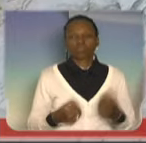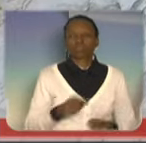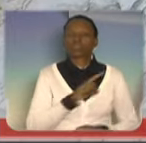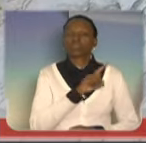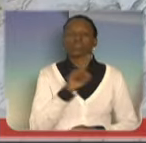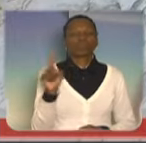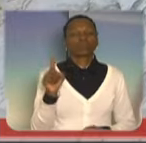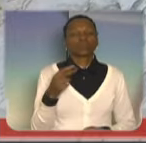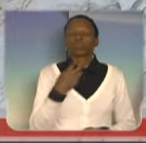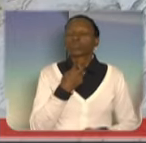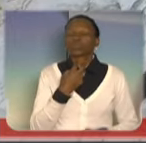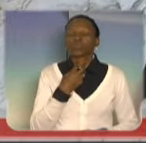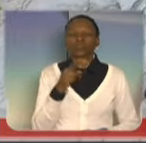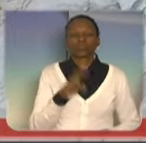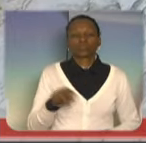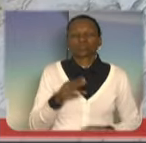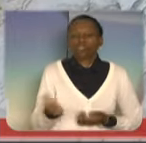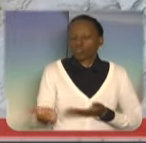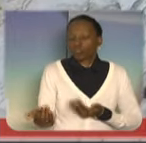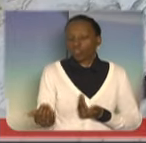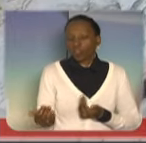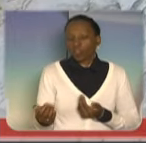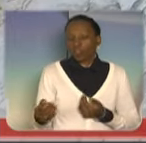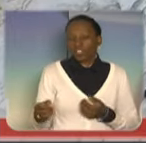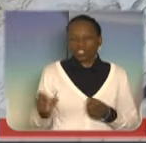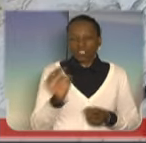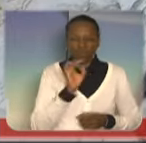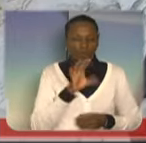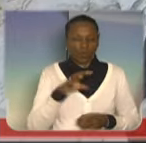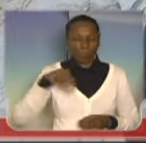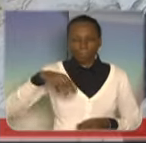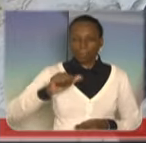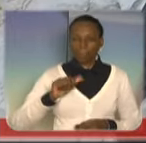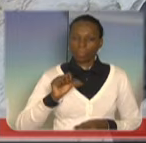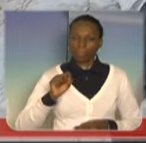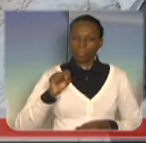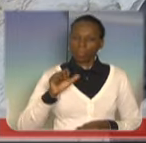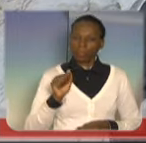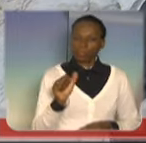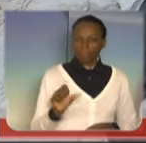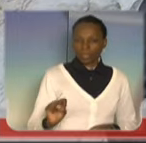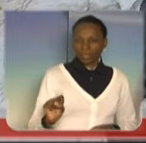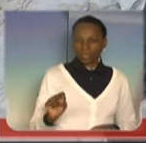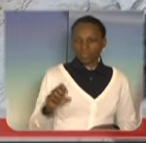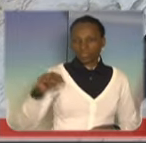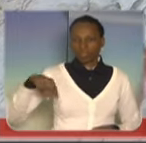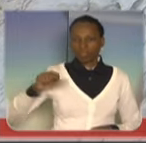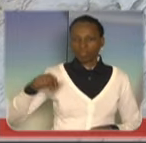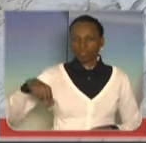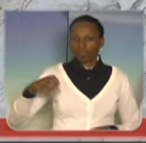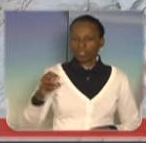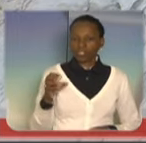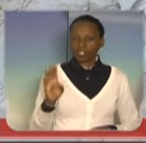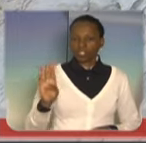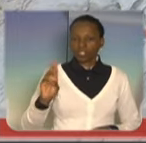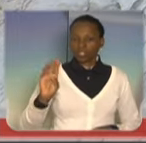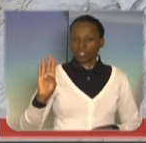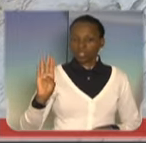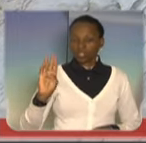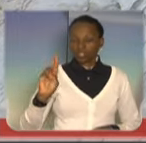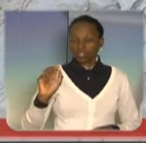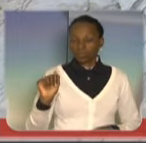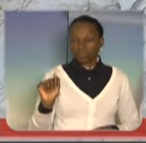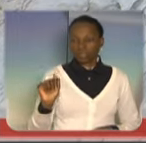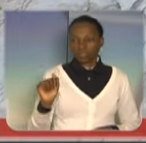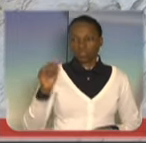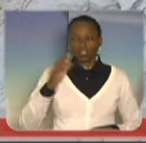podemos usar os jovens como massas de manobra. Porque todo mundo conhece a história aqui do Frankenstein. Criou um monstro e a criatura se